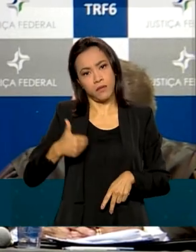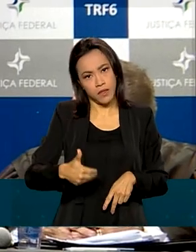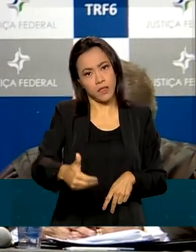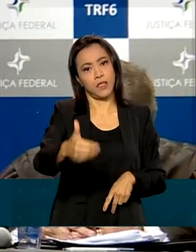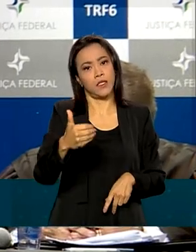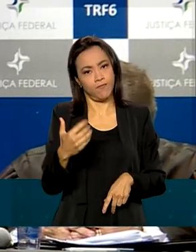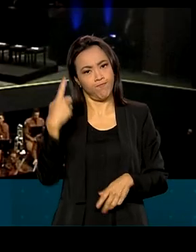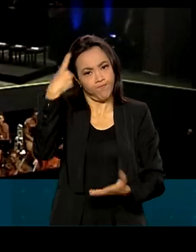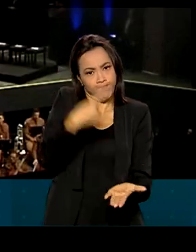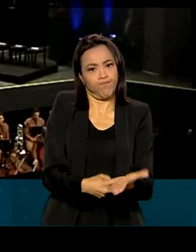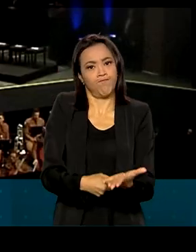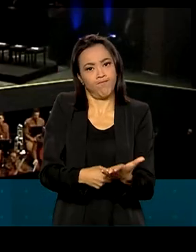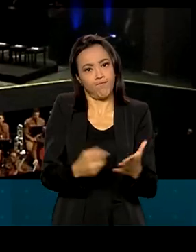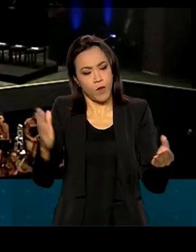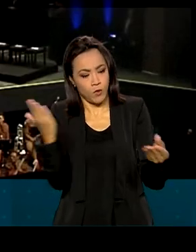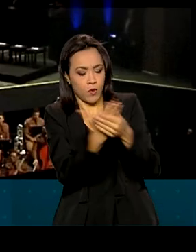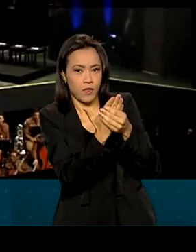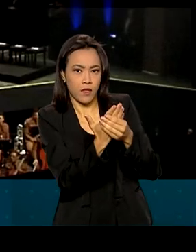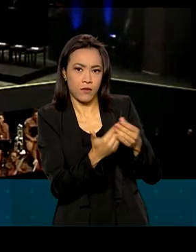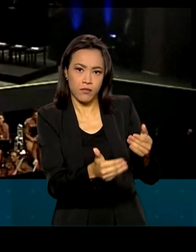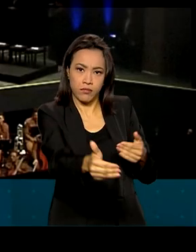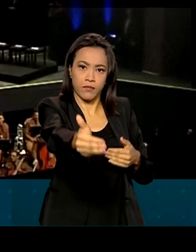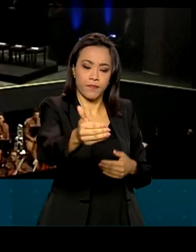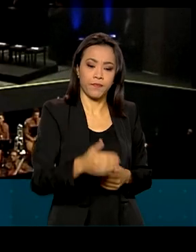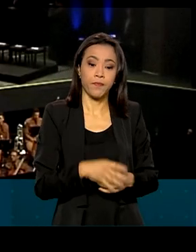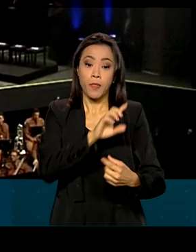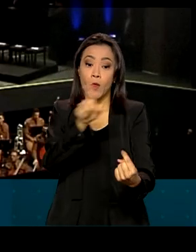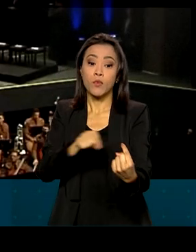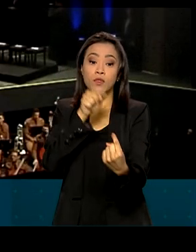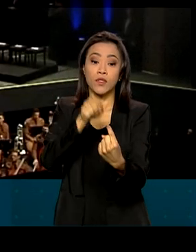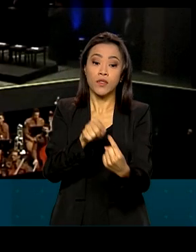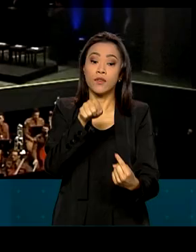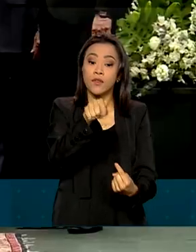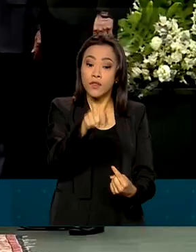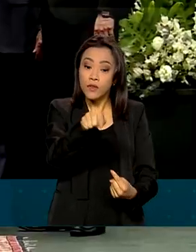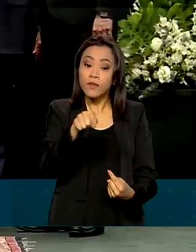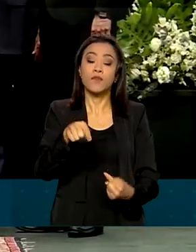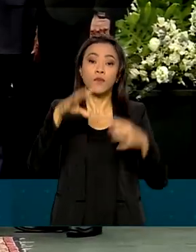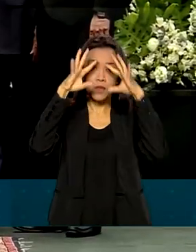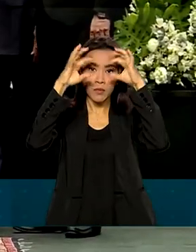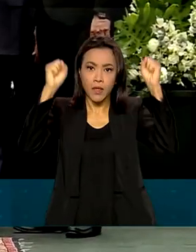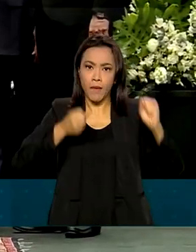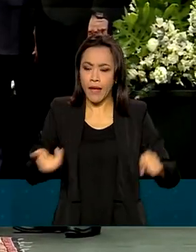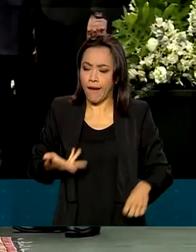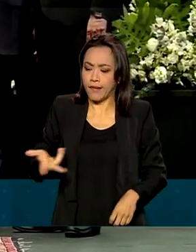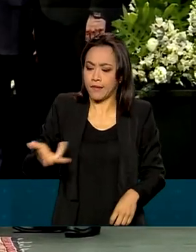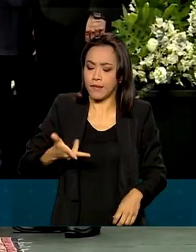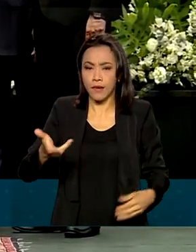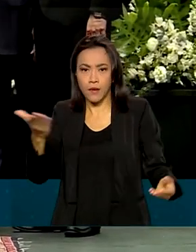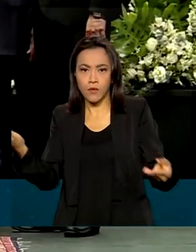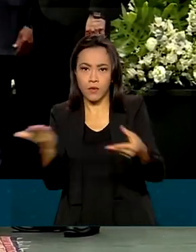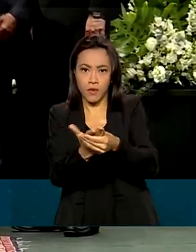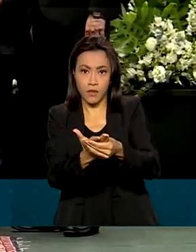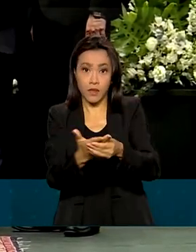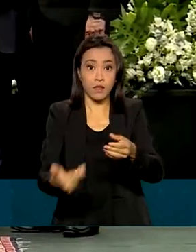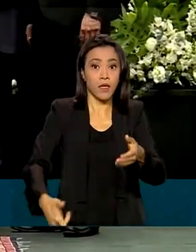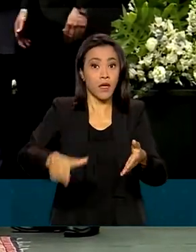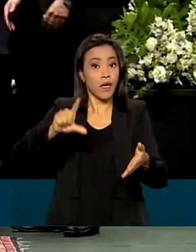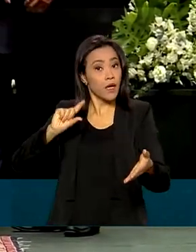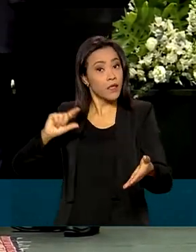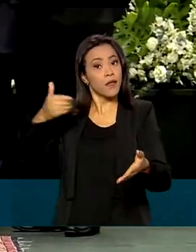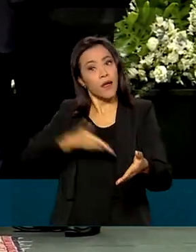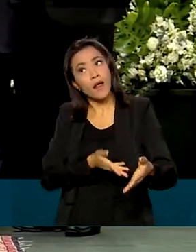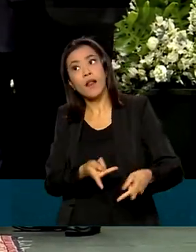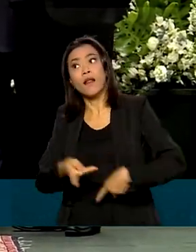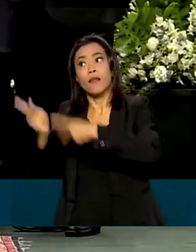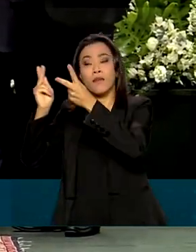processos. O novo tribunal tem a meta de acelerar a tramitação dos processos, que antes eram julgados